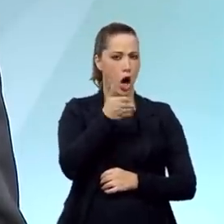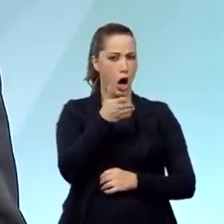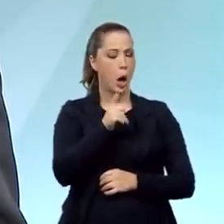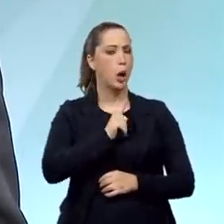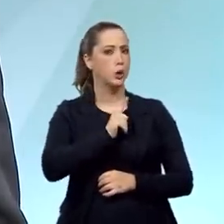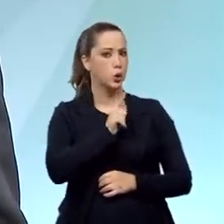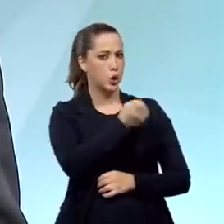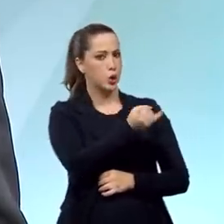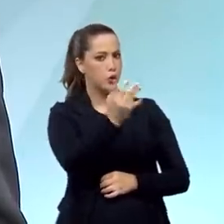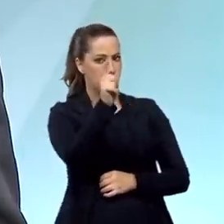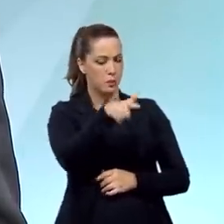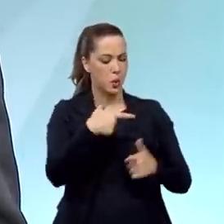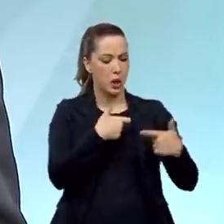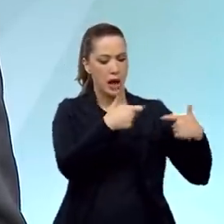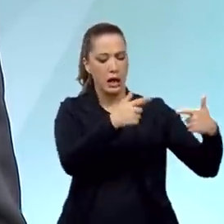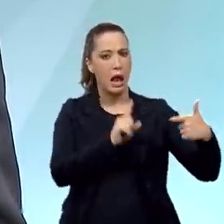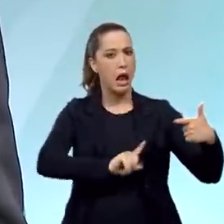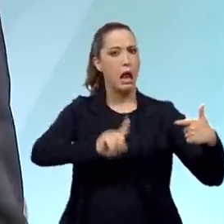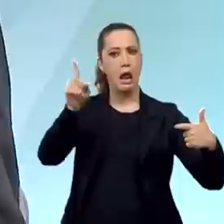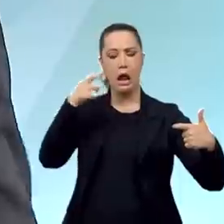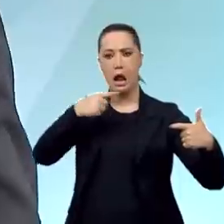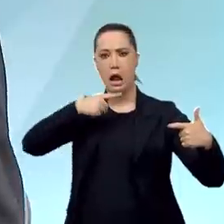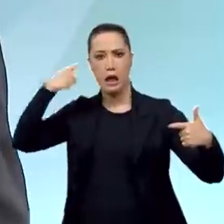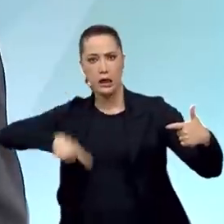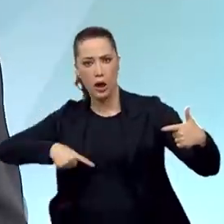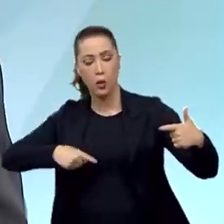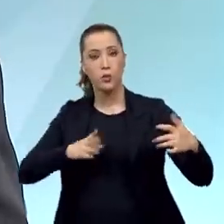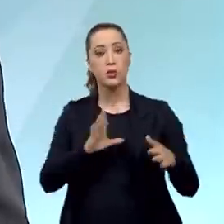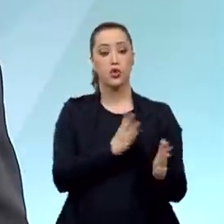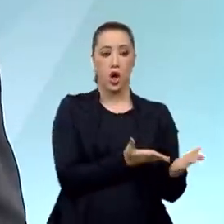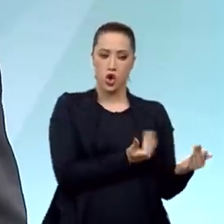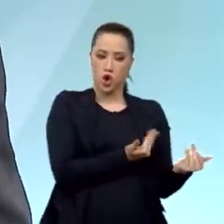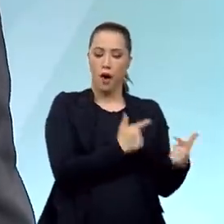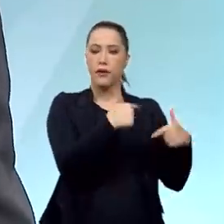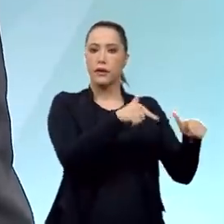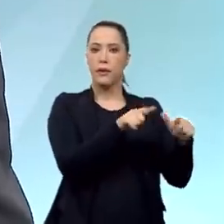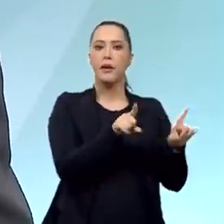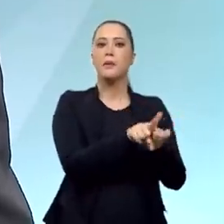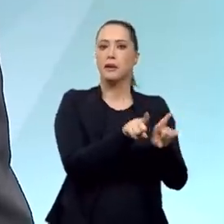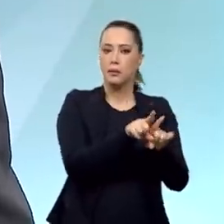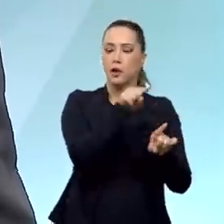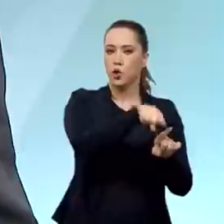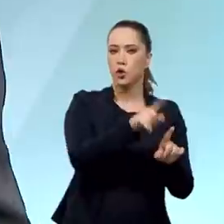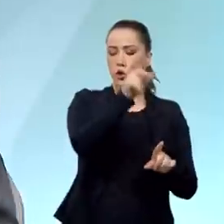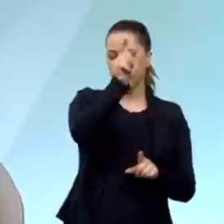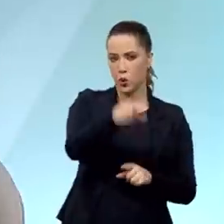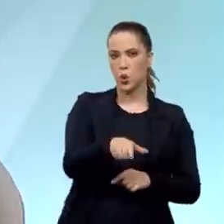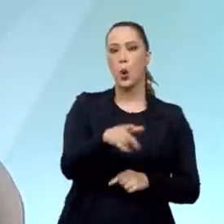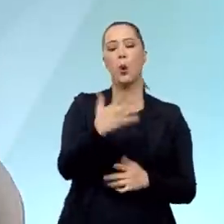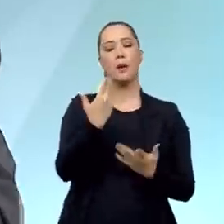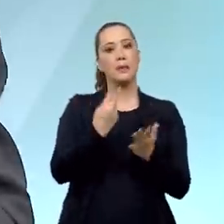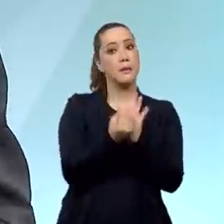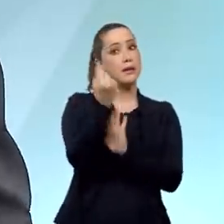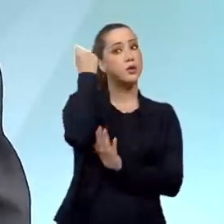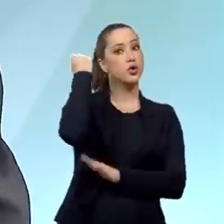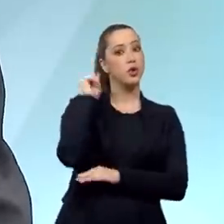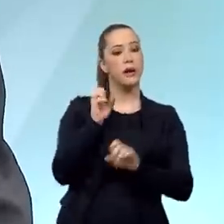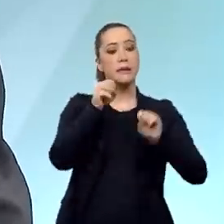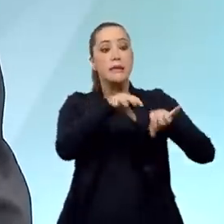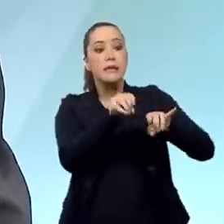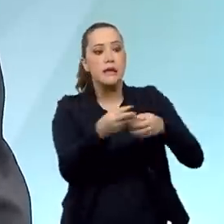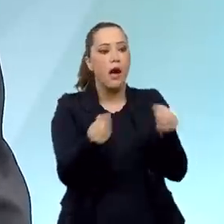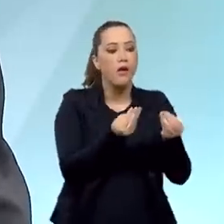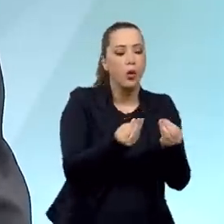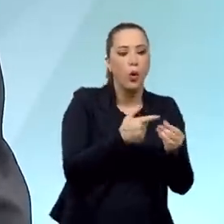muitos veteranos da Guerra da Rússia. Apesar de ter jovens, tinha aqueles antigos veteranos, que transmitiam conhecimento